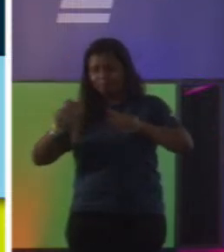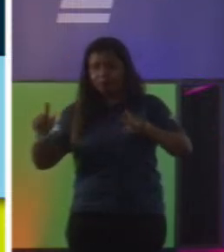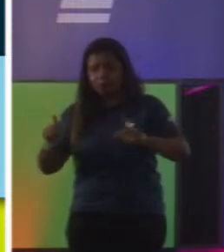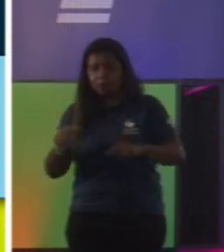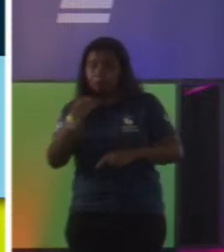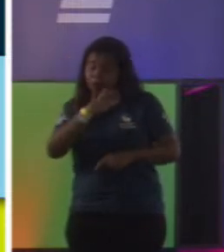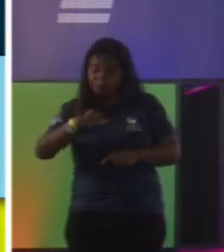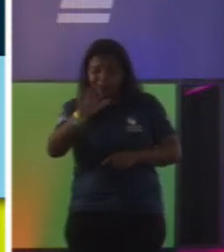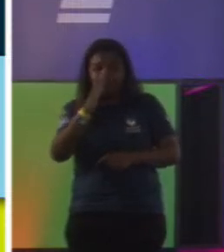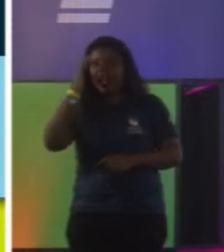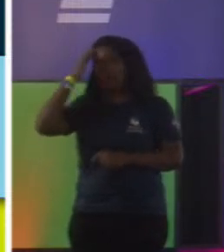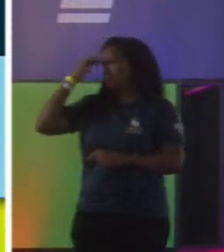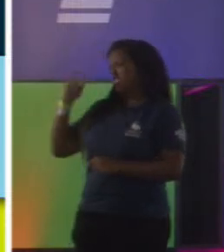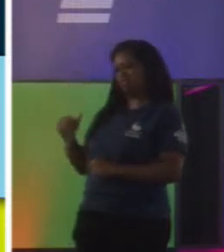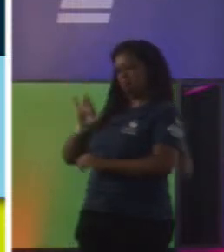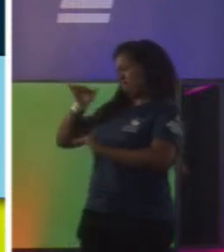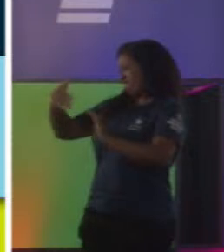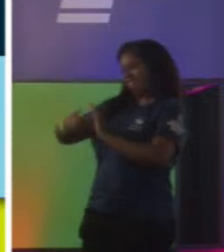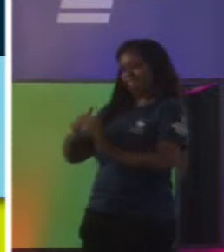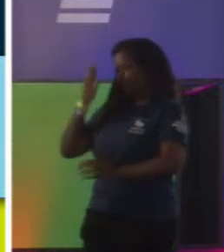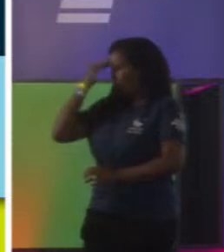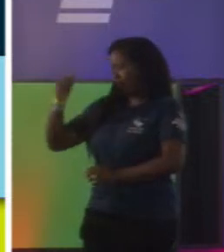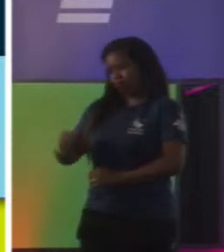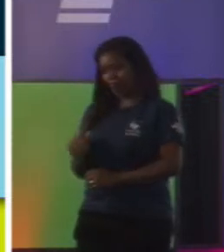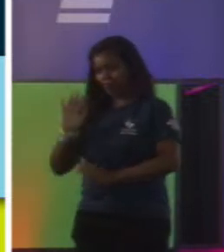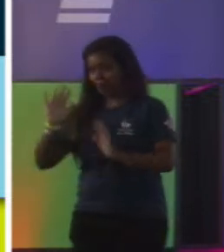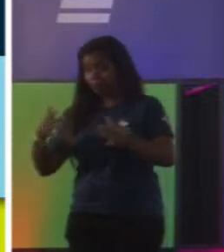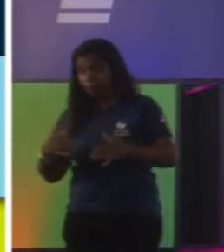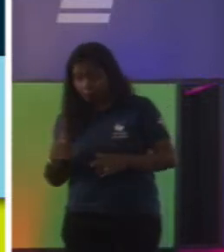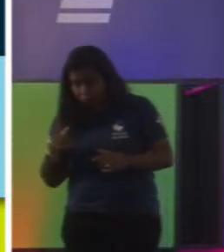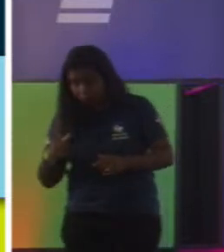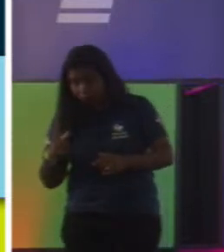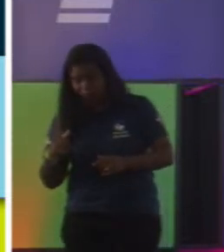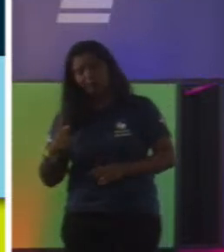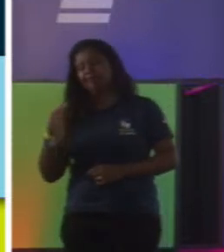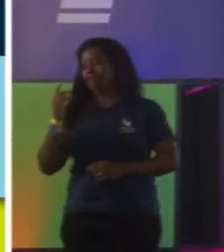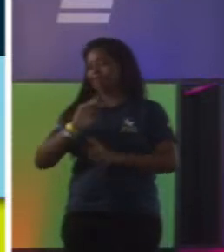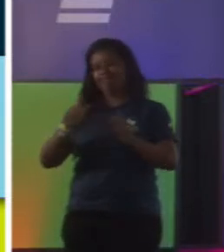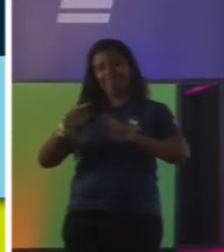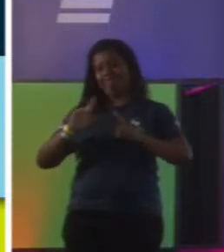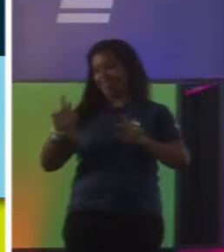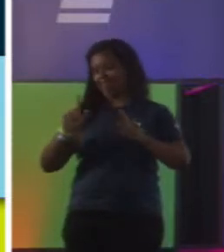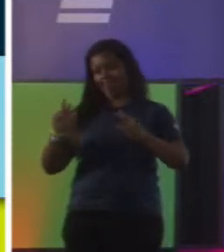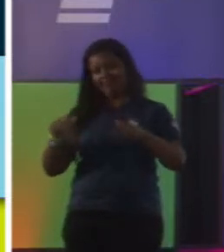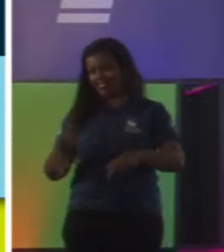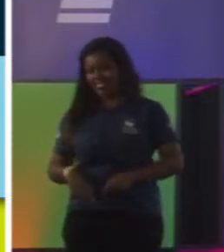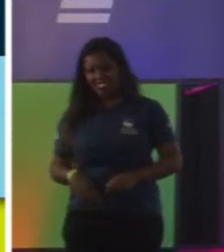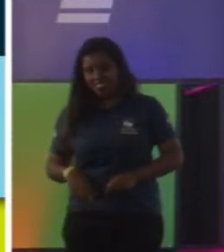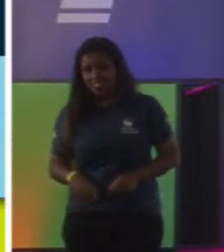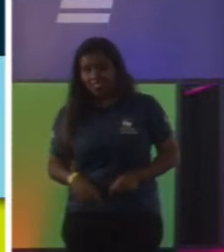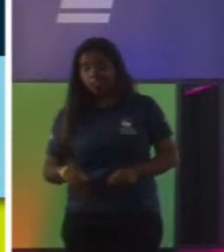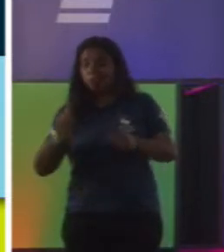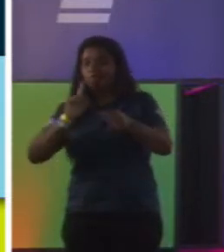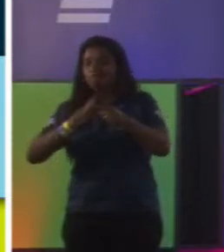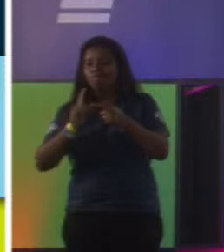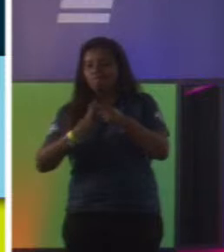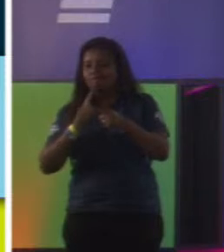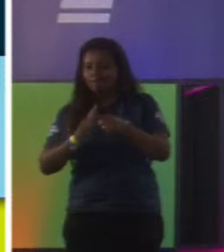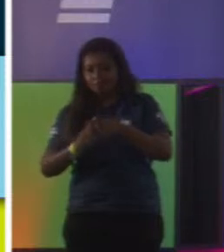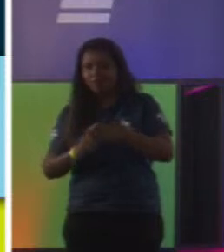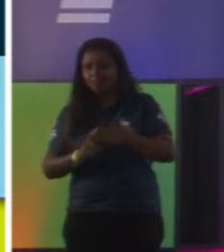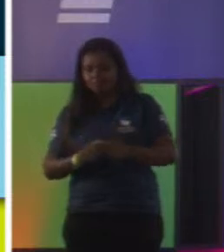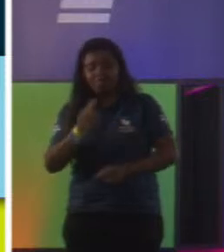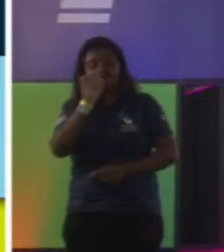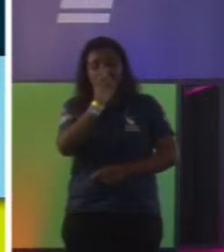acha que você sabe de tudo, de como fazer, do que você vai criar exatamente certinho, te falta diversidade de ponto de vista. Porque,